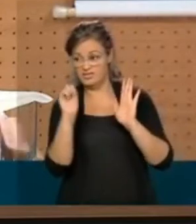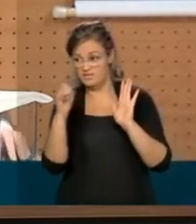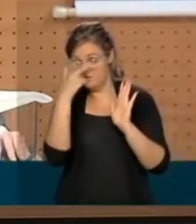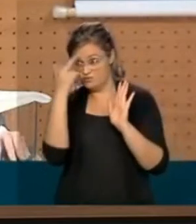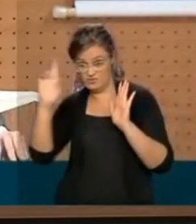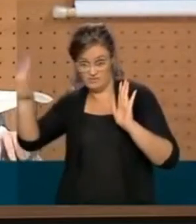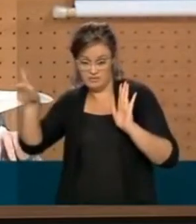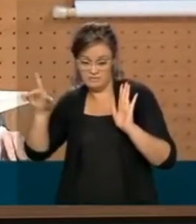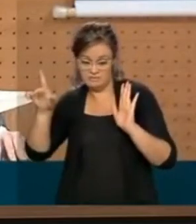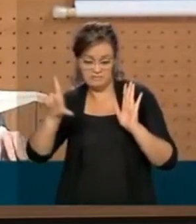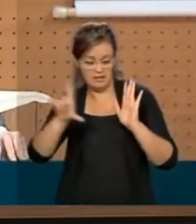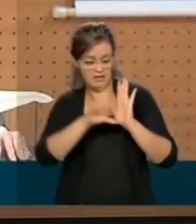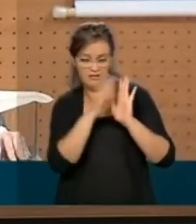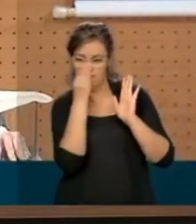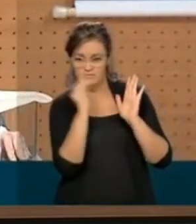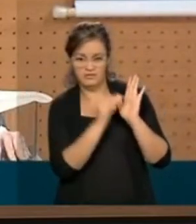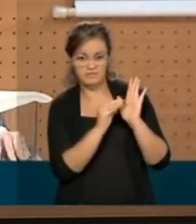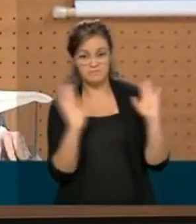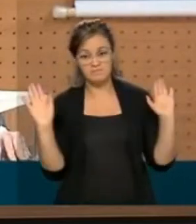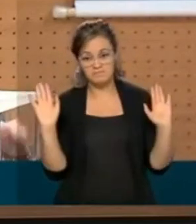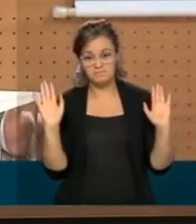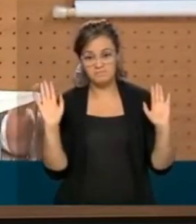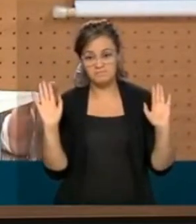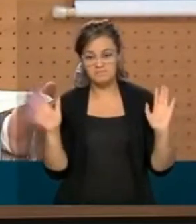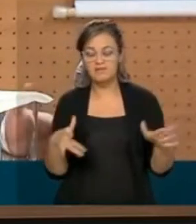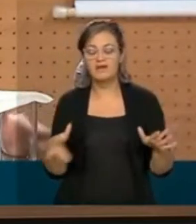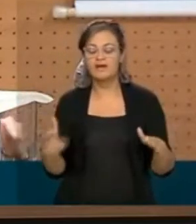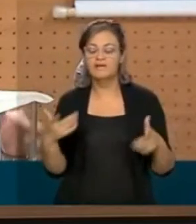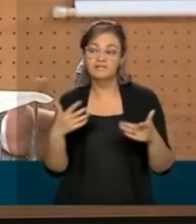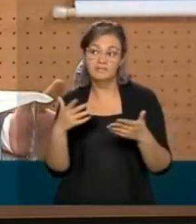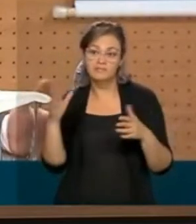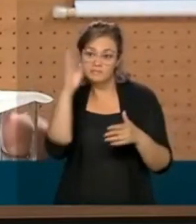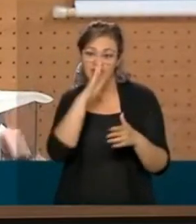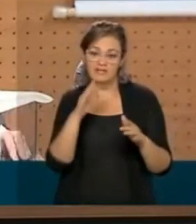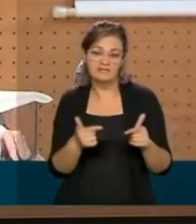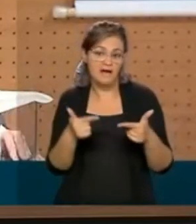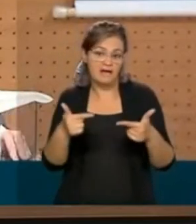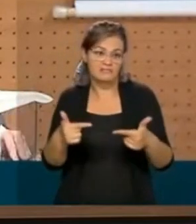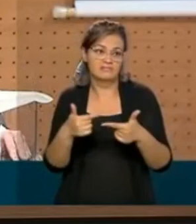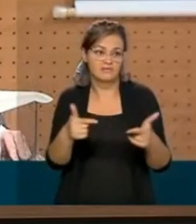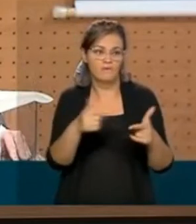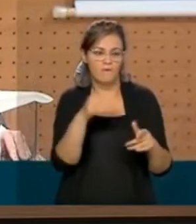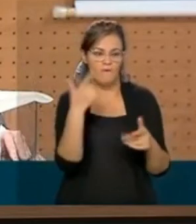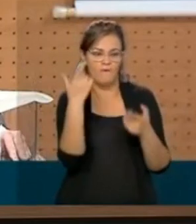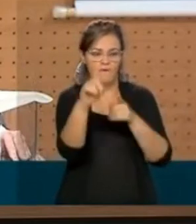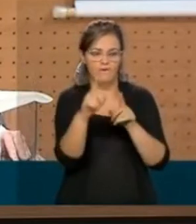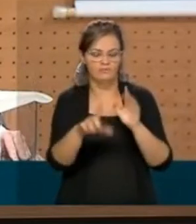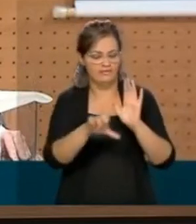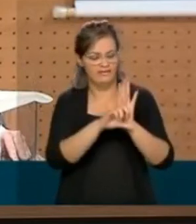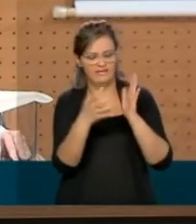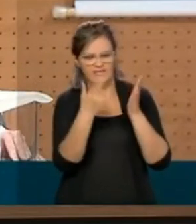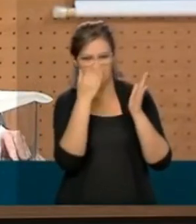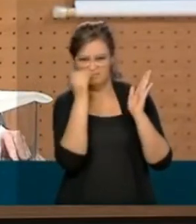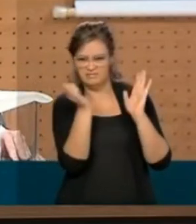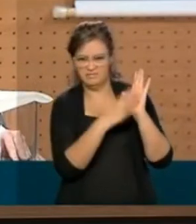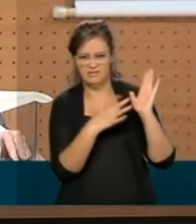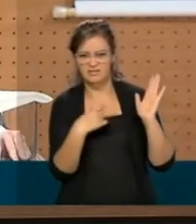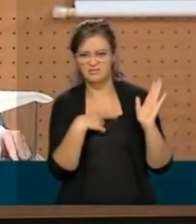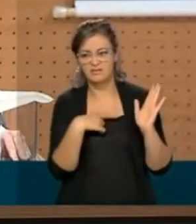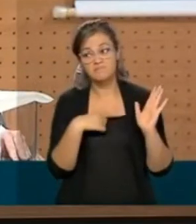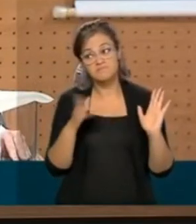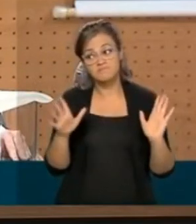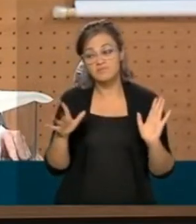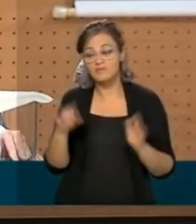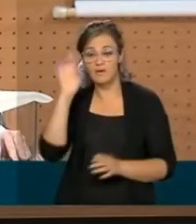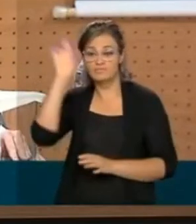com a lei. Nós temos muitas ações no nosso país em desacordo com a lei. É para isso que a lei existe. E os órgãos competentes para isso que